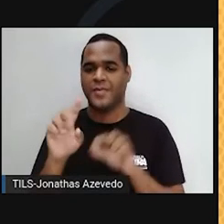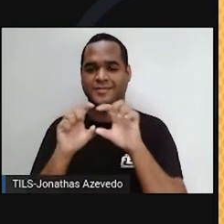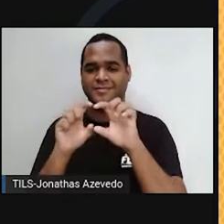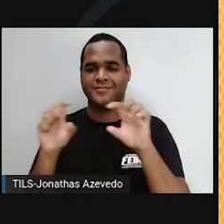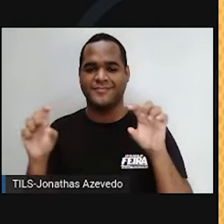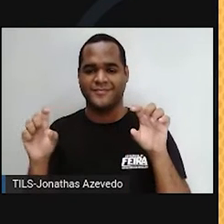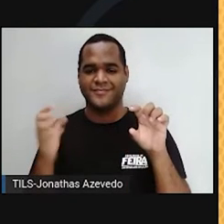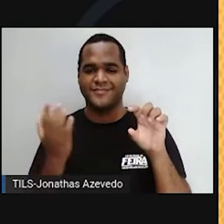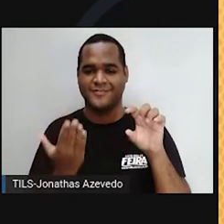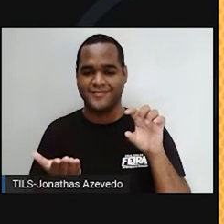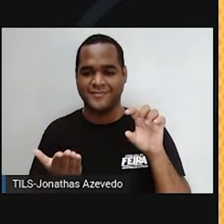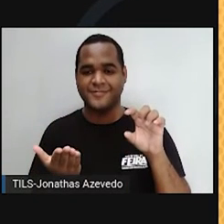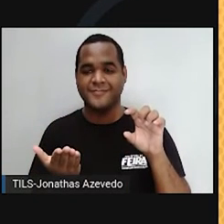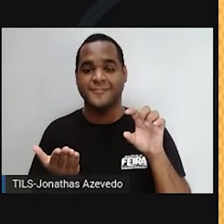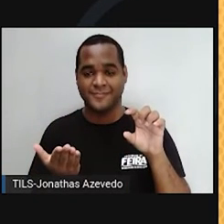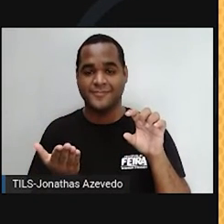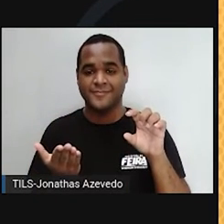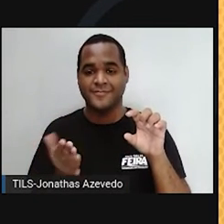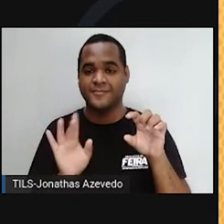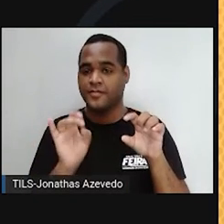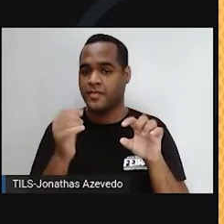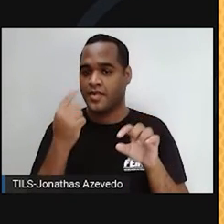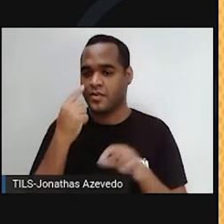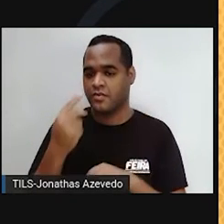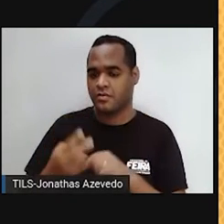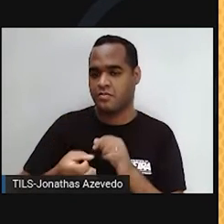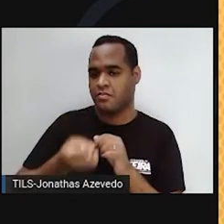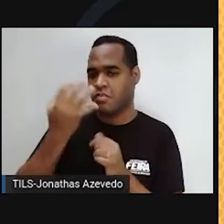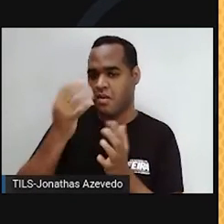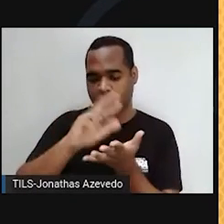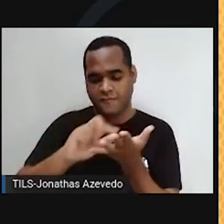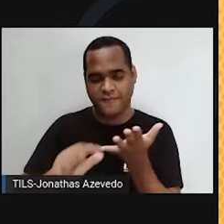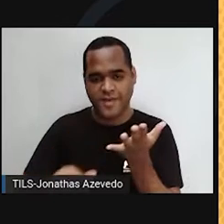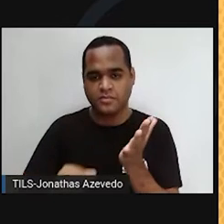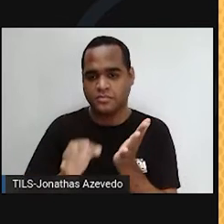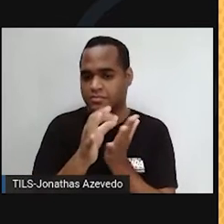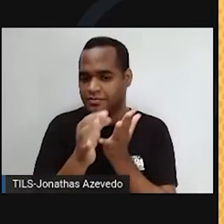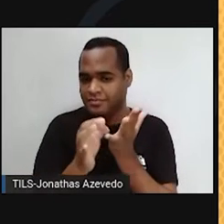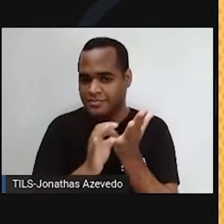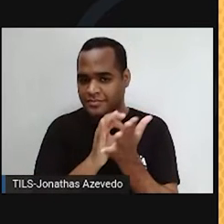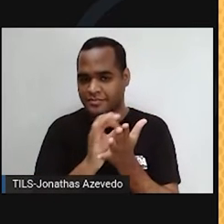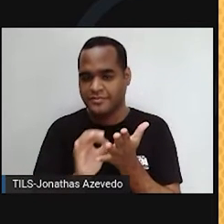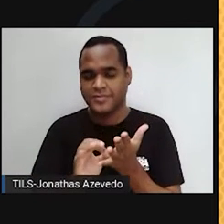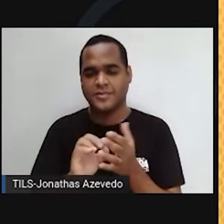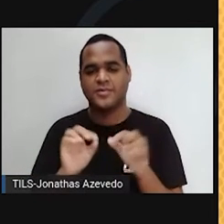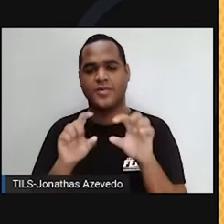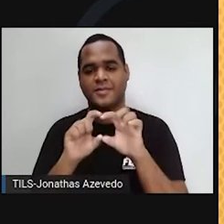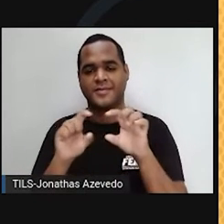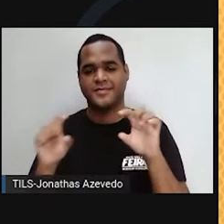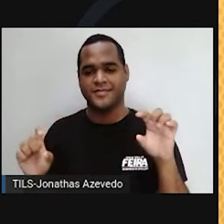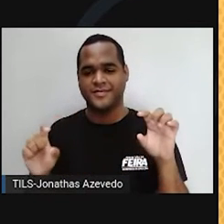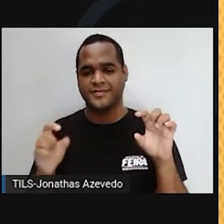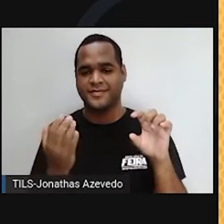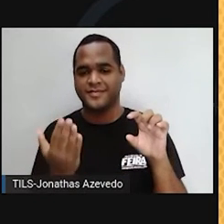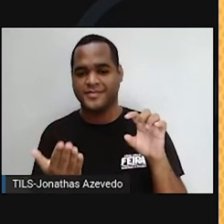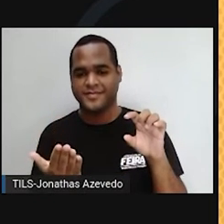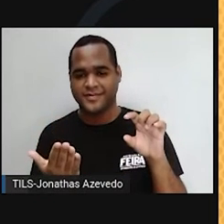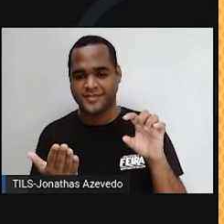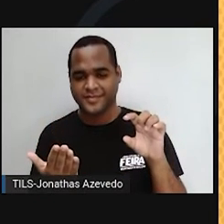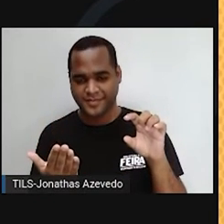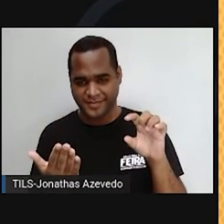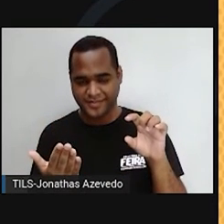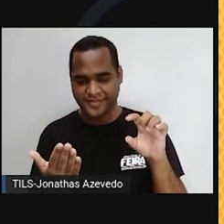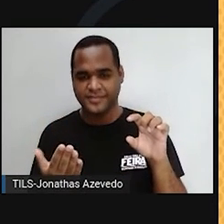unicelular. Mas se são formados por mais de uma célula, nós chamamos de pluricelular.